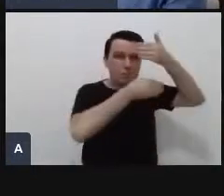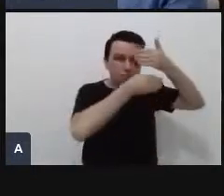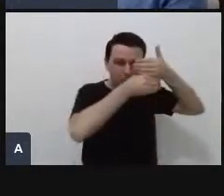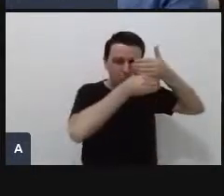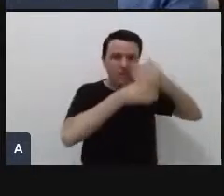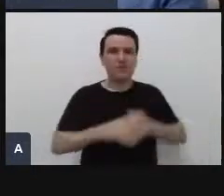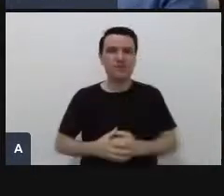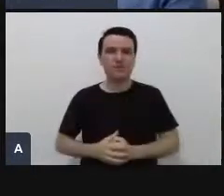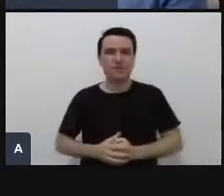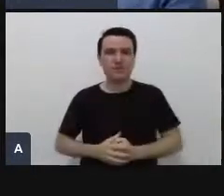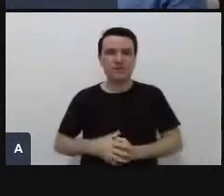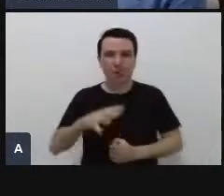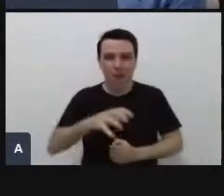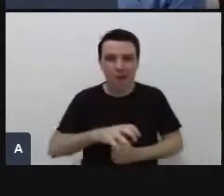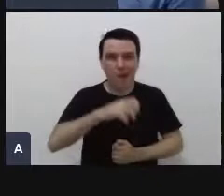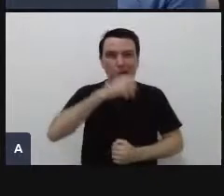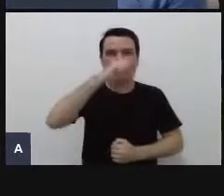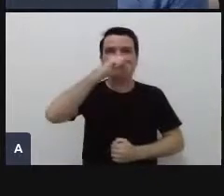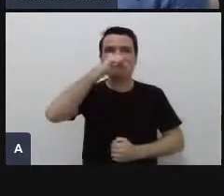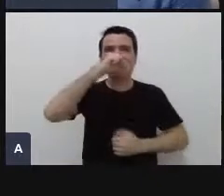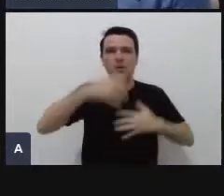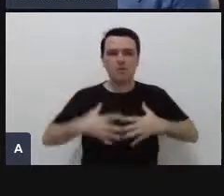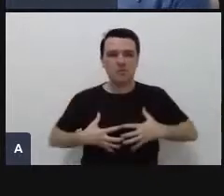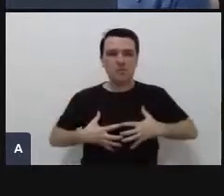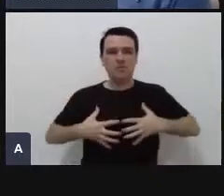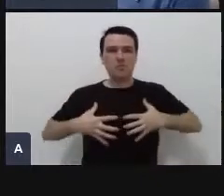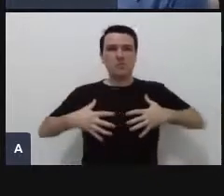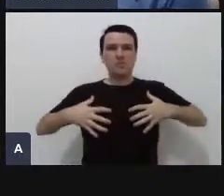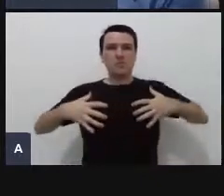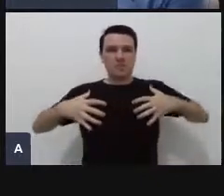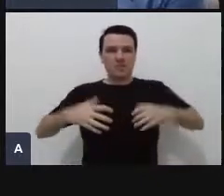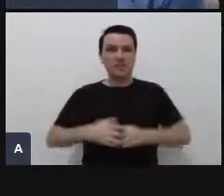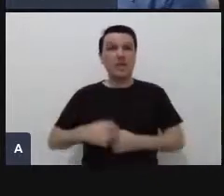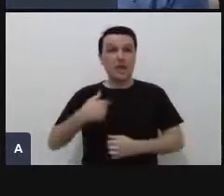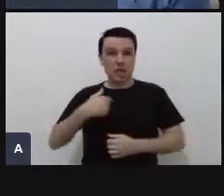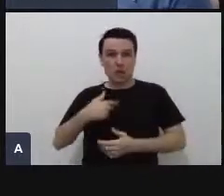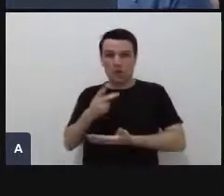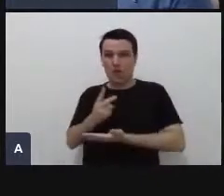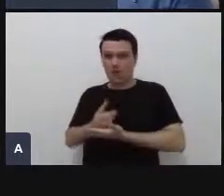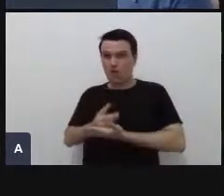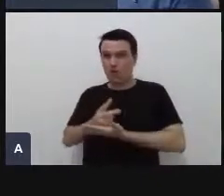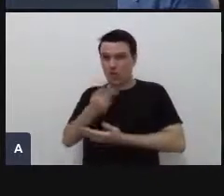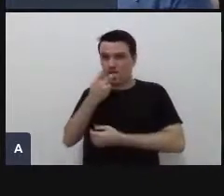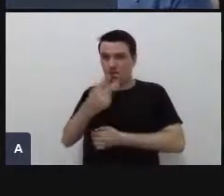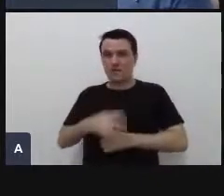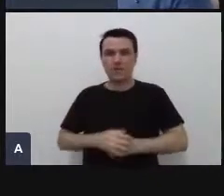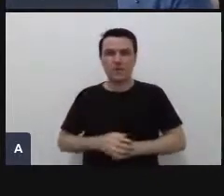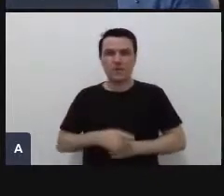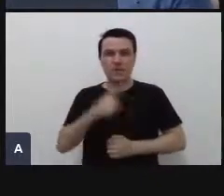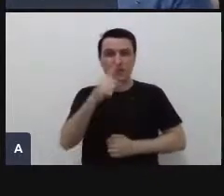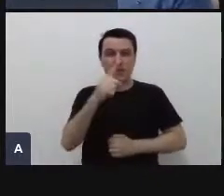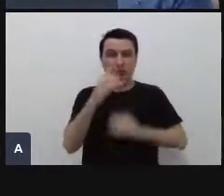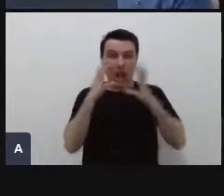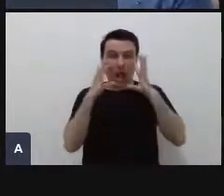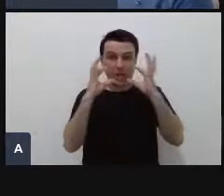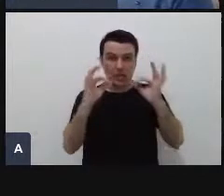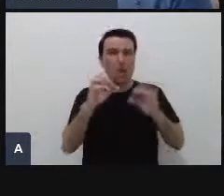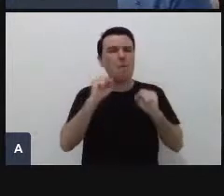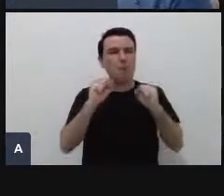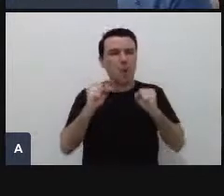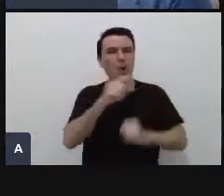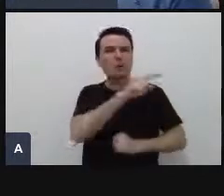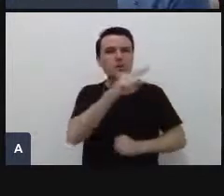Respirem profundamente enquanto eu sigo falando. Com atenção plena, vocês podem fazer então respiração